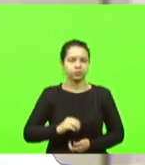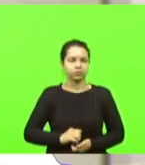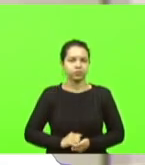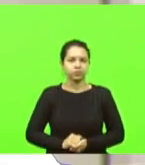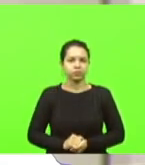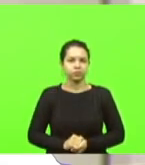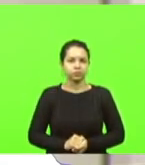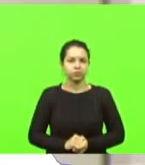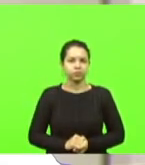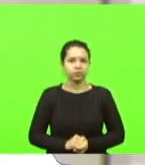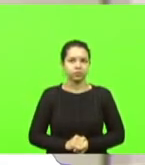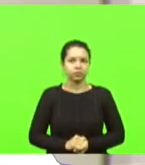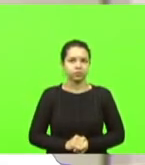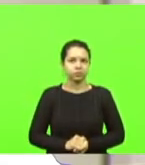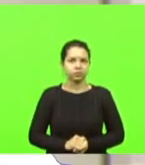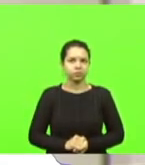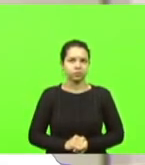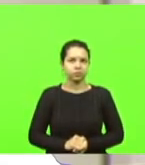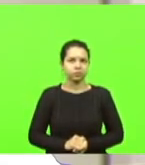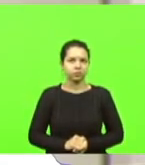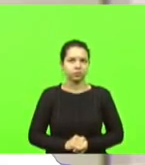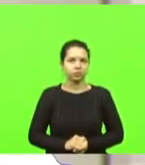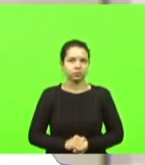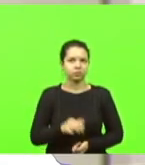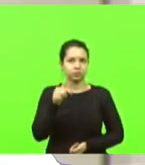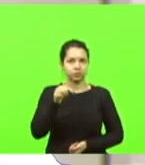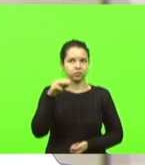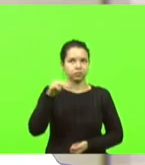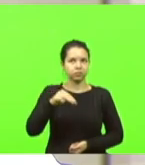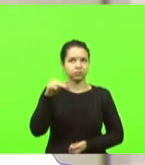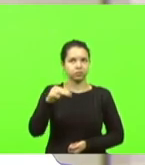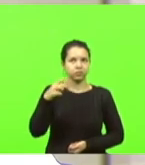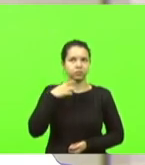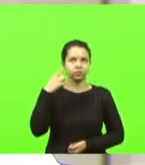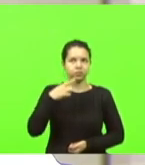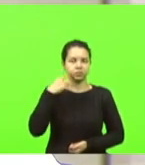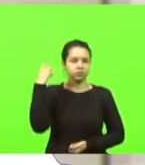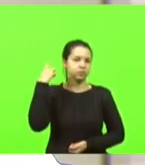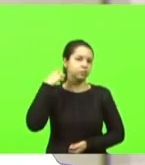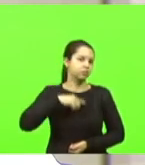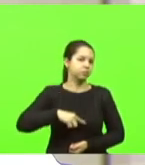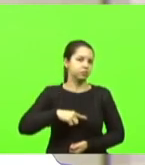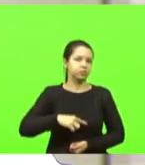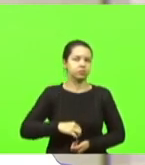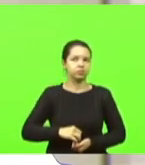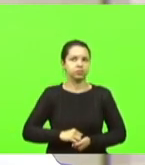por sete minutos. Vossa Excelência, será sete minutos, deputado Silvio Drevick.